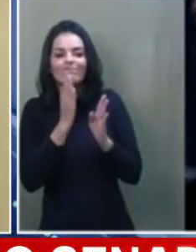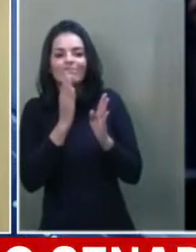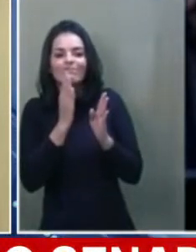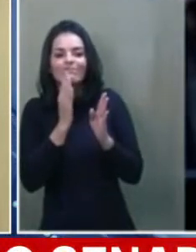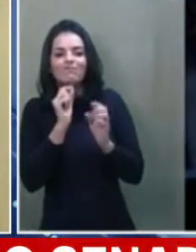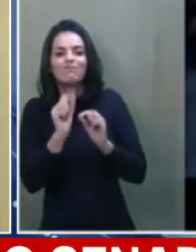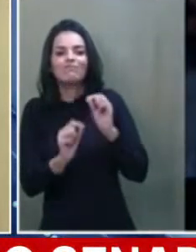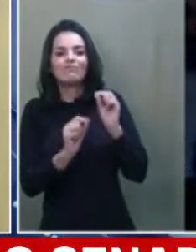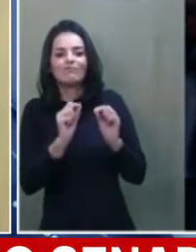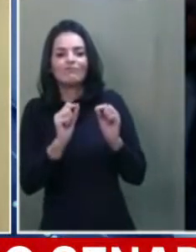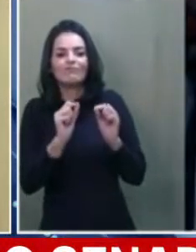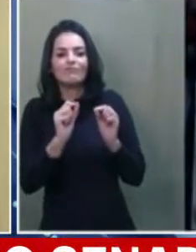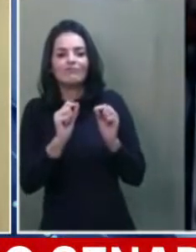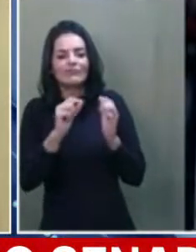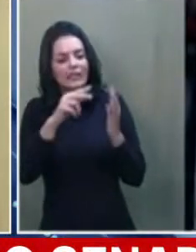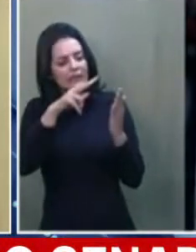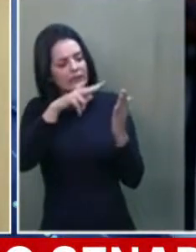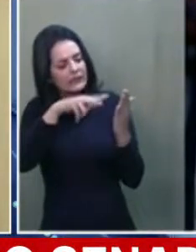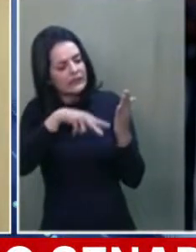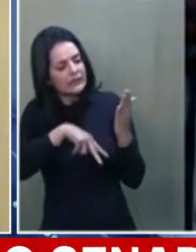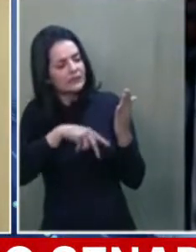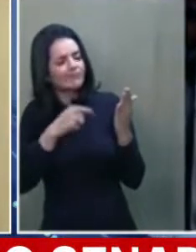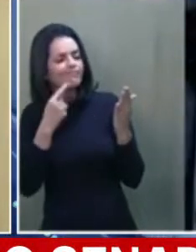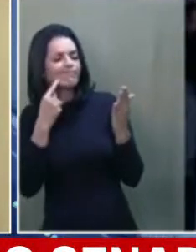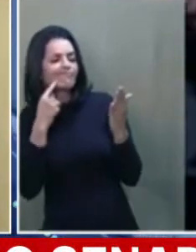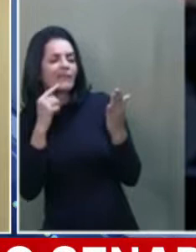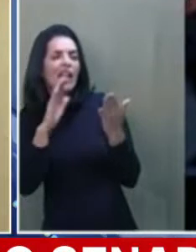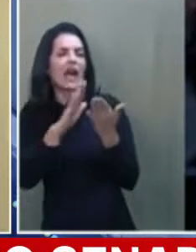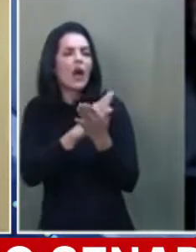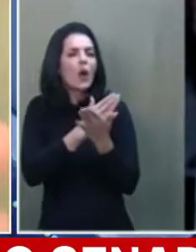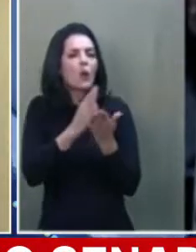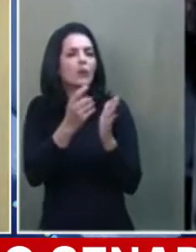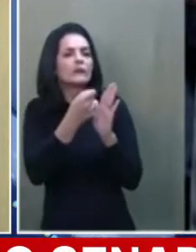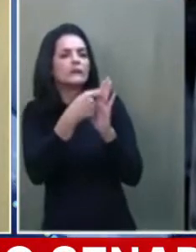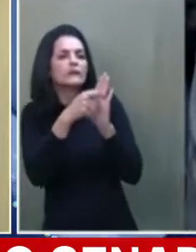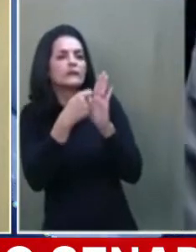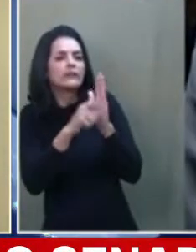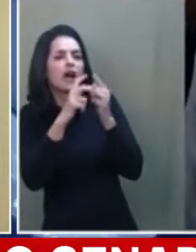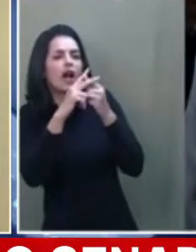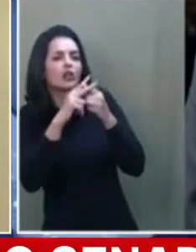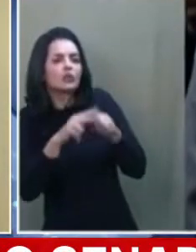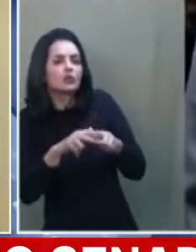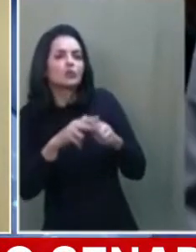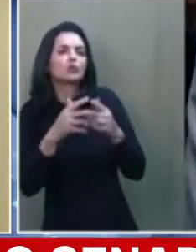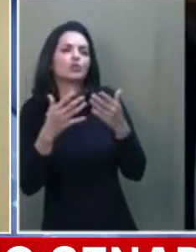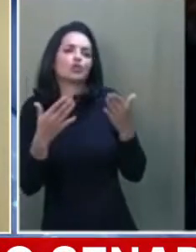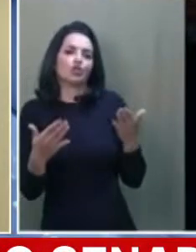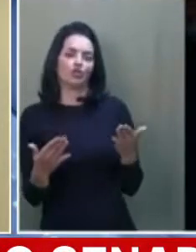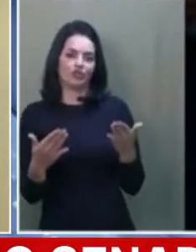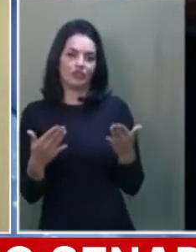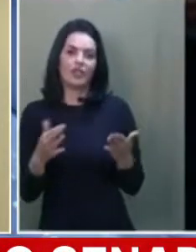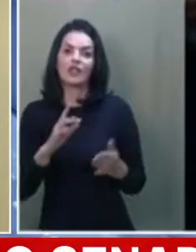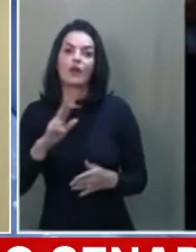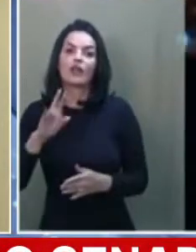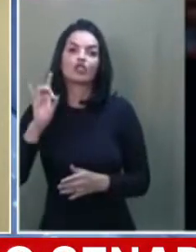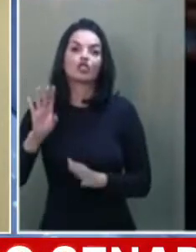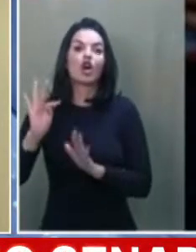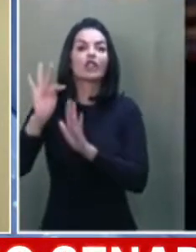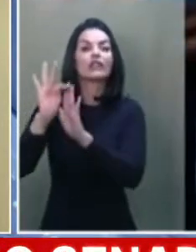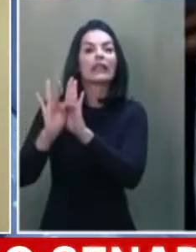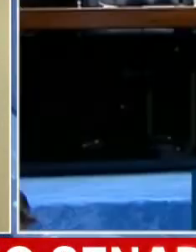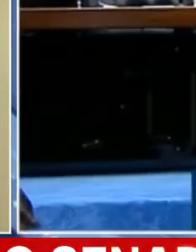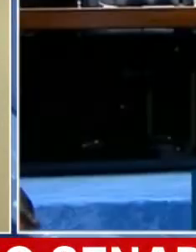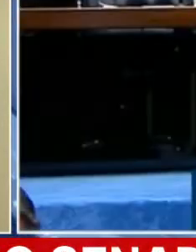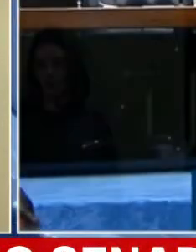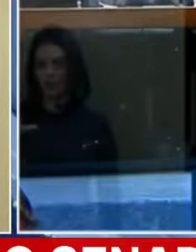relação à questão dos trabalhadores, e a nossa emenda, inclusive, era para taxista, para